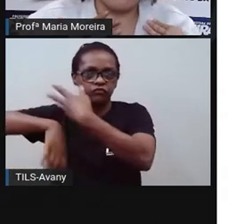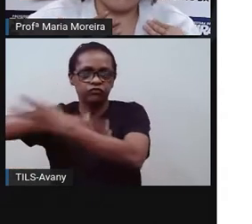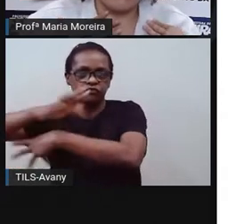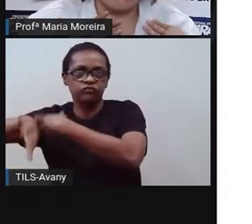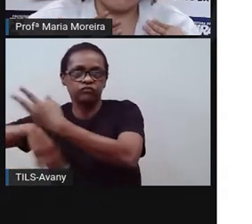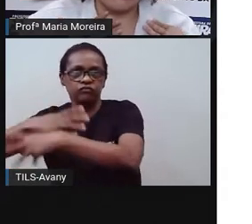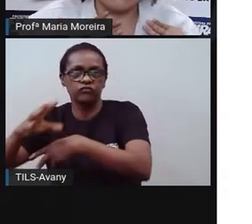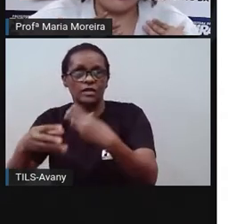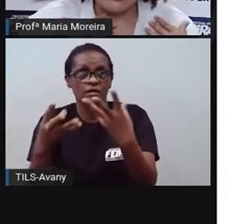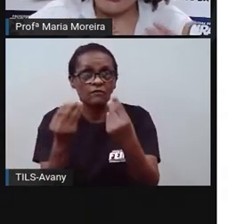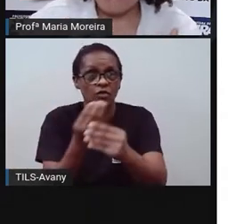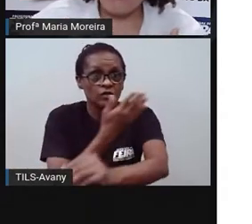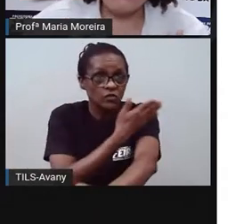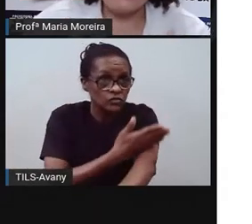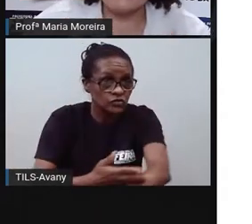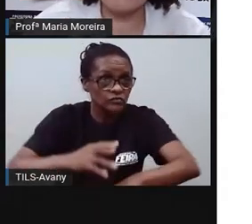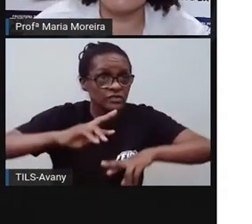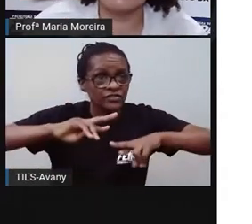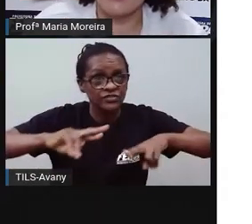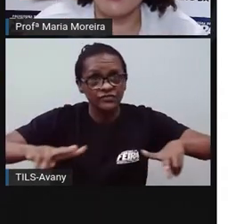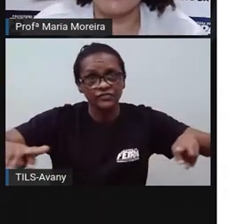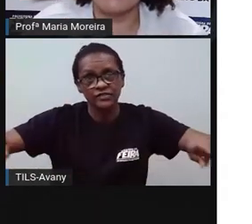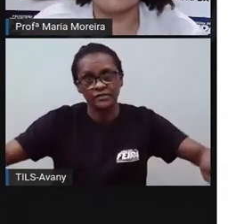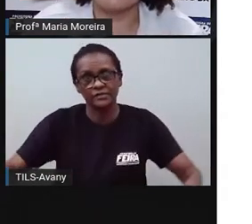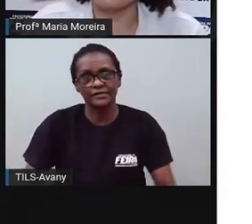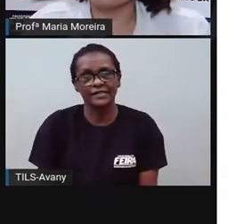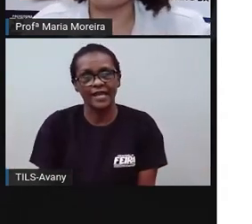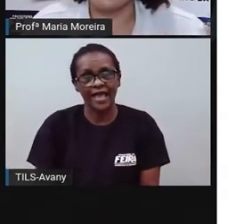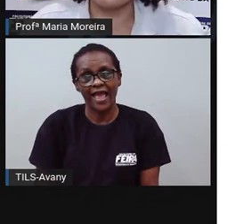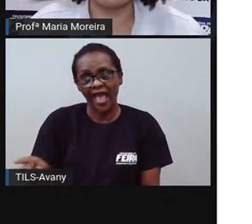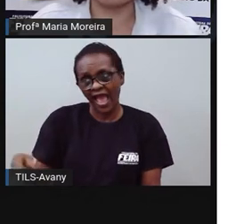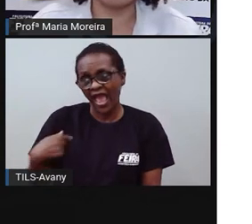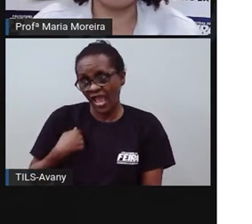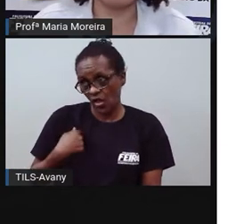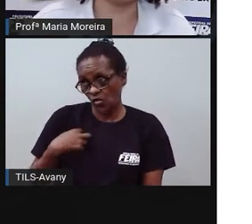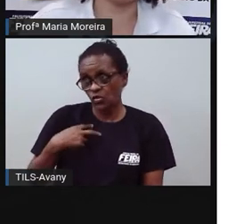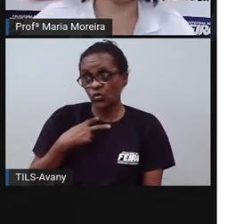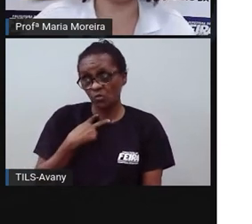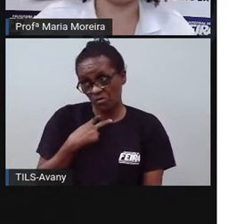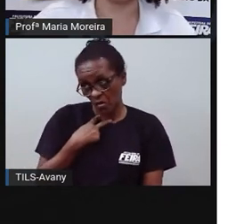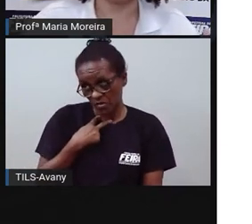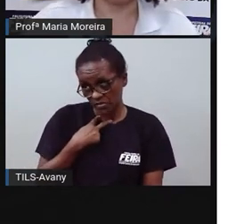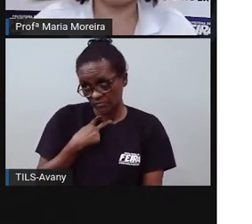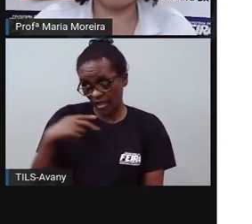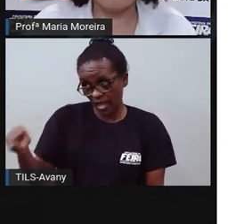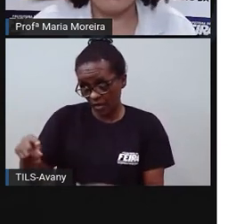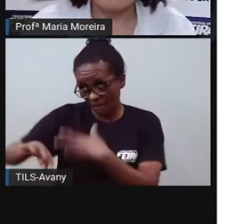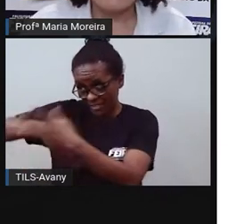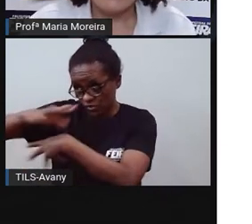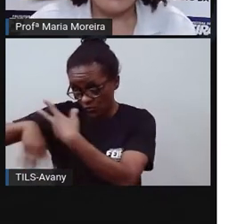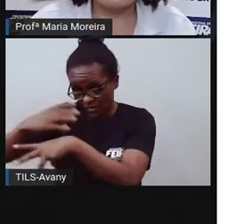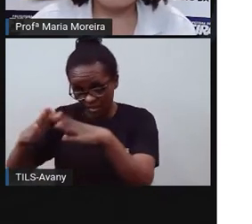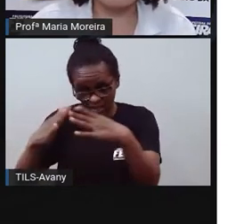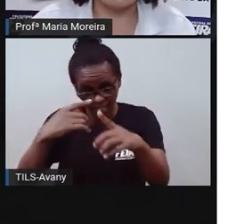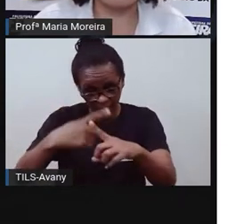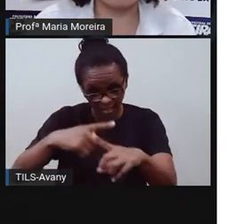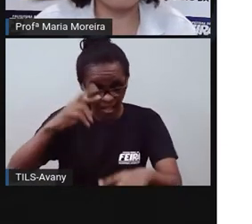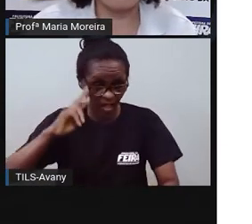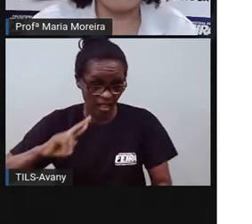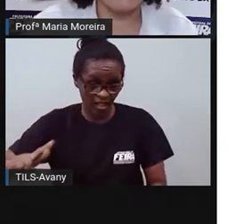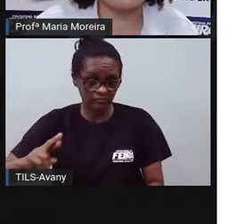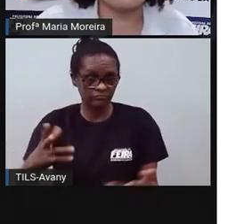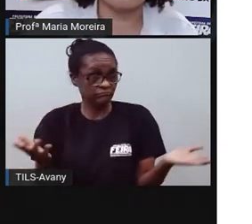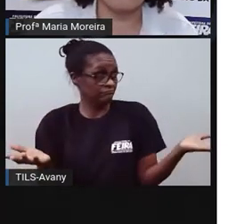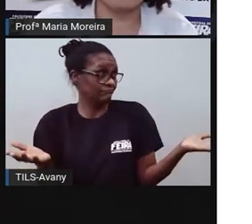minha religião em segurança, eu vou disfarçar ela aqui dentro dessa que estão me obrigando a cultuar. Esse processo